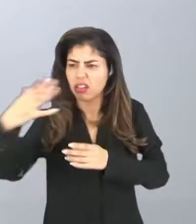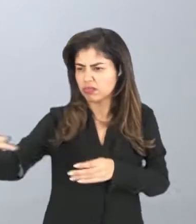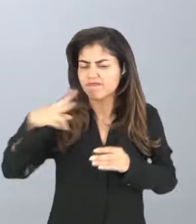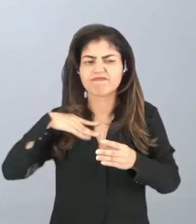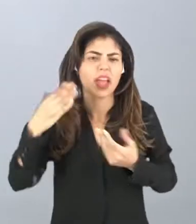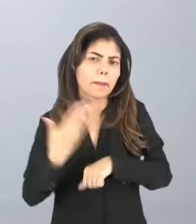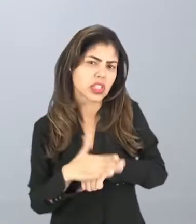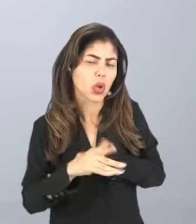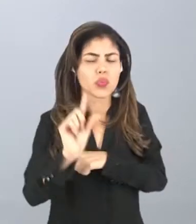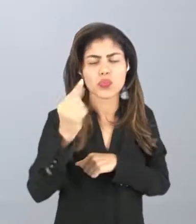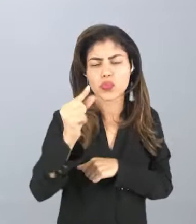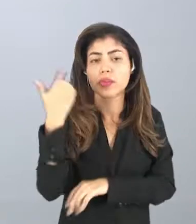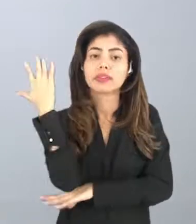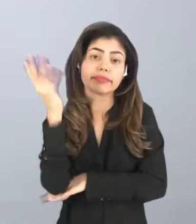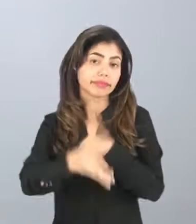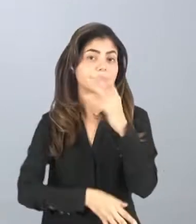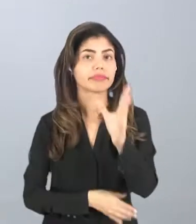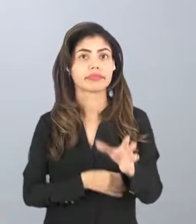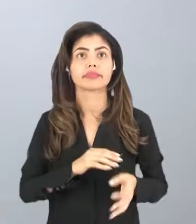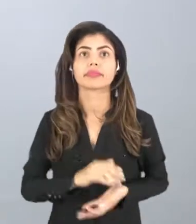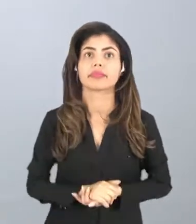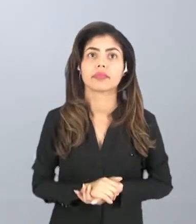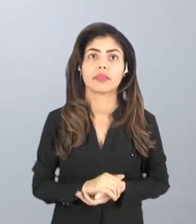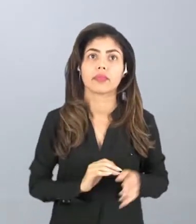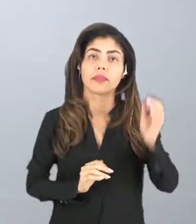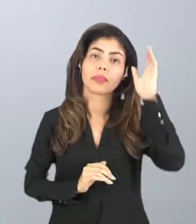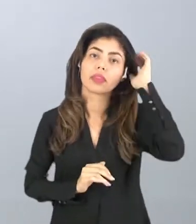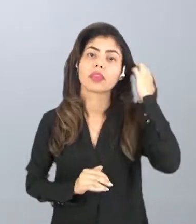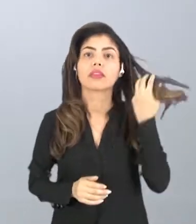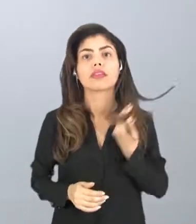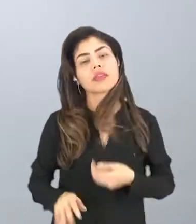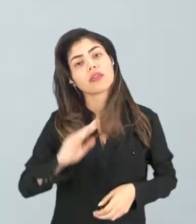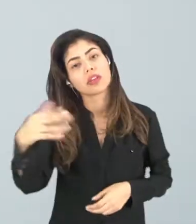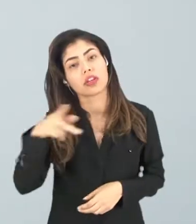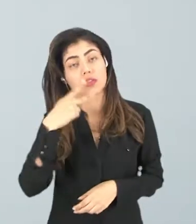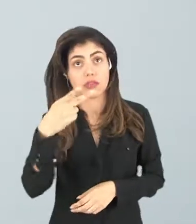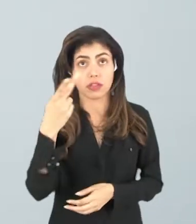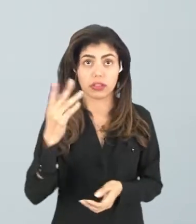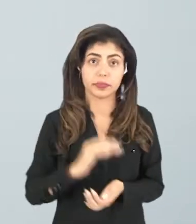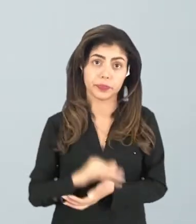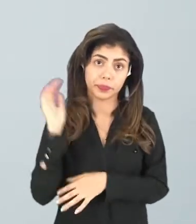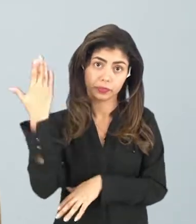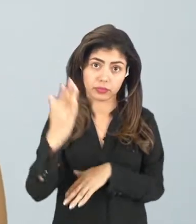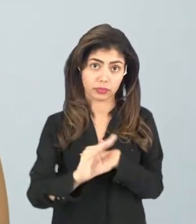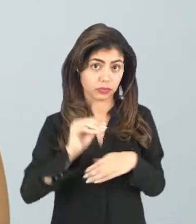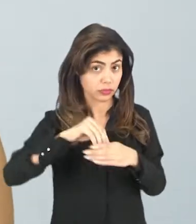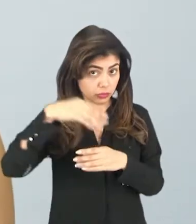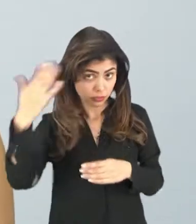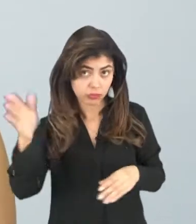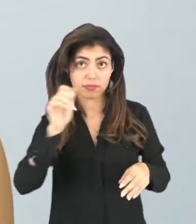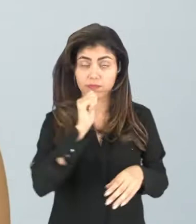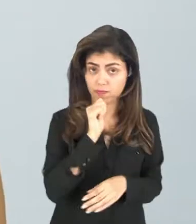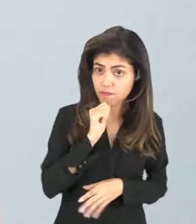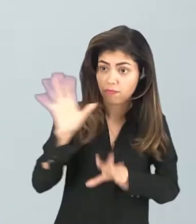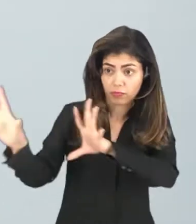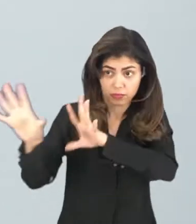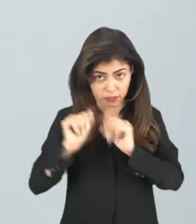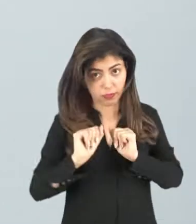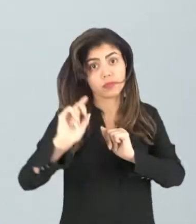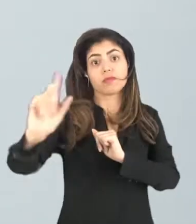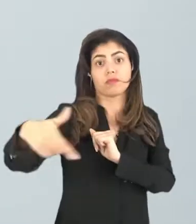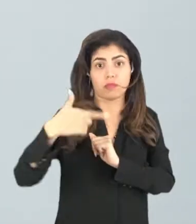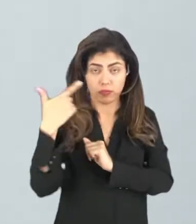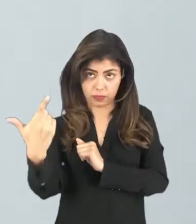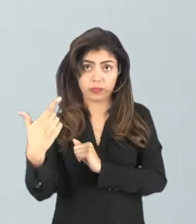praticar um pouco de esporte na natureza. Mas quando a gente fala de esporte na natureza, além da gente estar buscando aquela outra